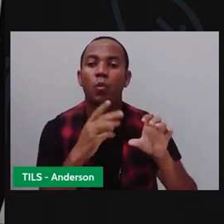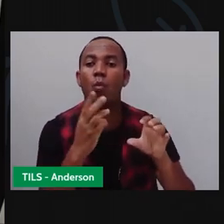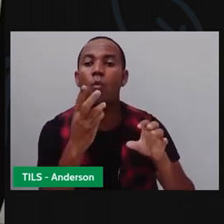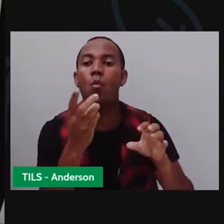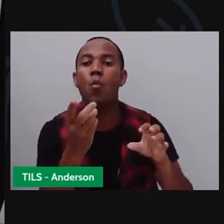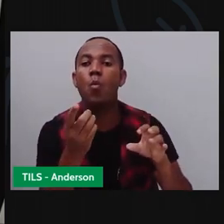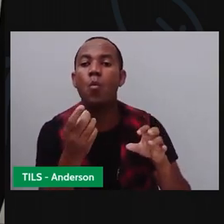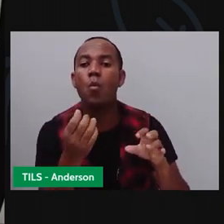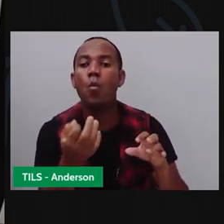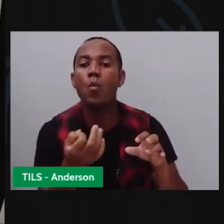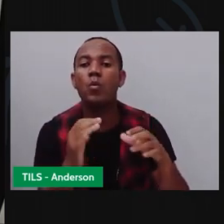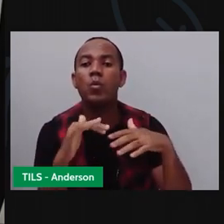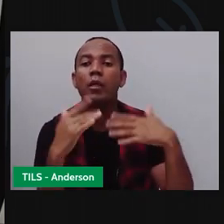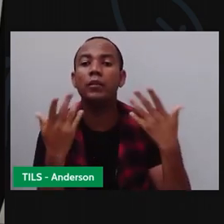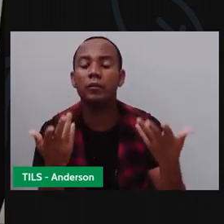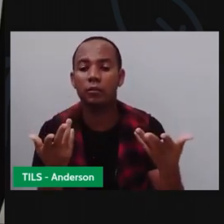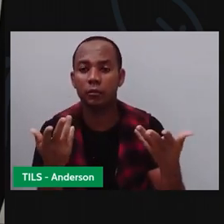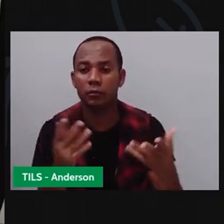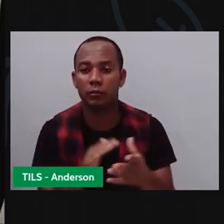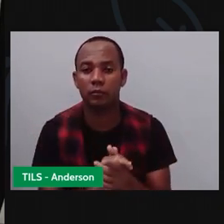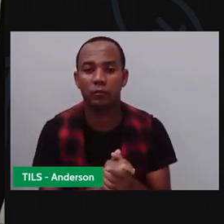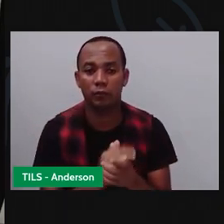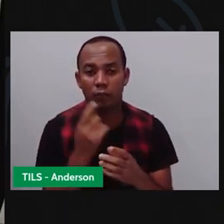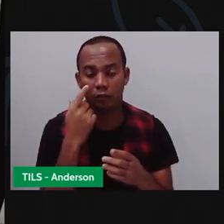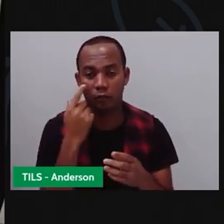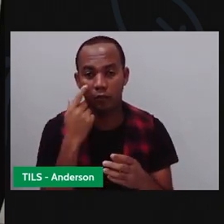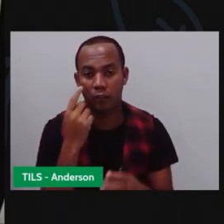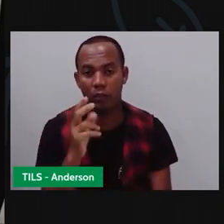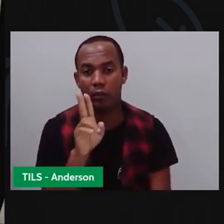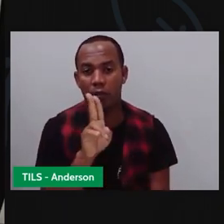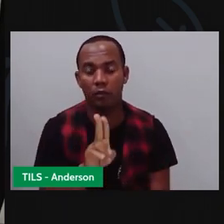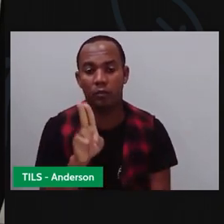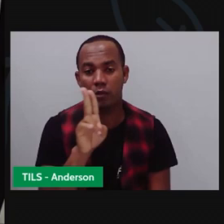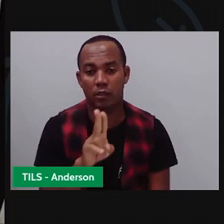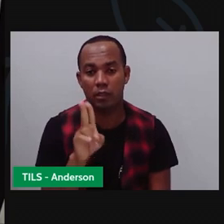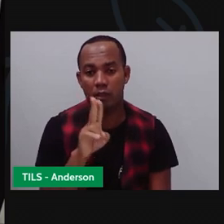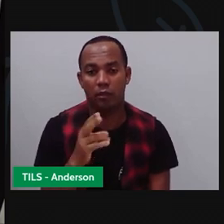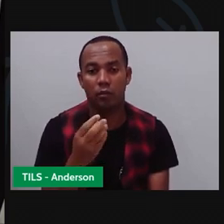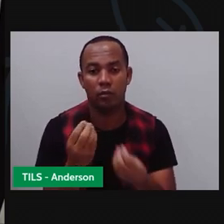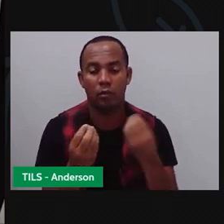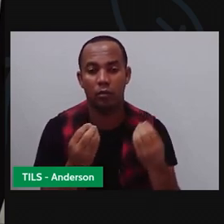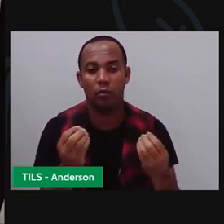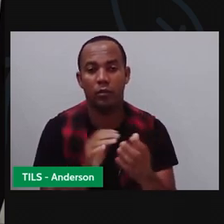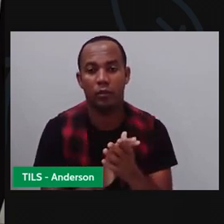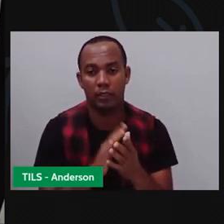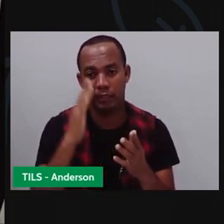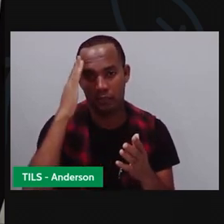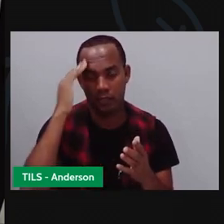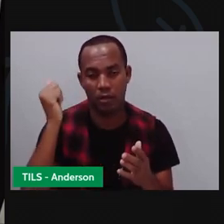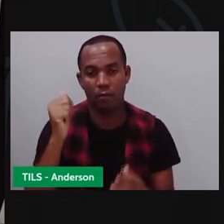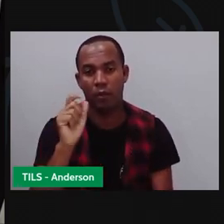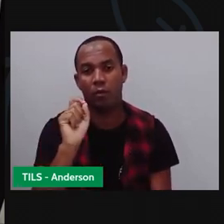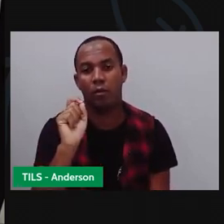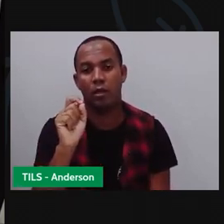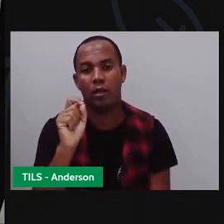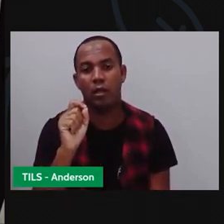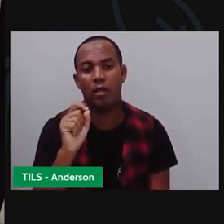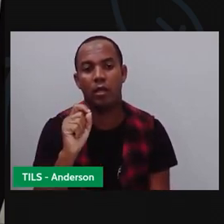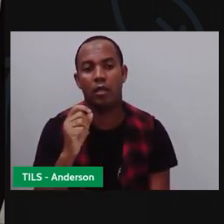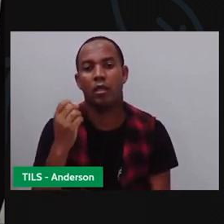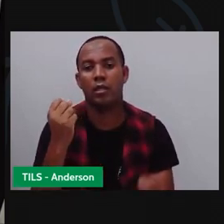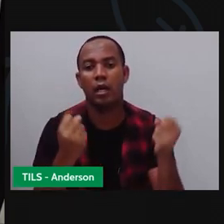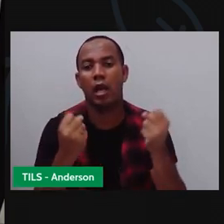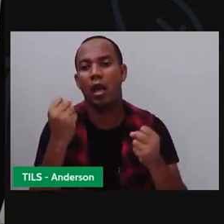Quatro. Estamos gravando o nível, viu, gente? Então, vamos lá. A vai usar o espaço inteiro aqui agora. Eu já sei o quê? Quantos carros eu tenho?